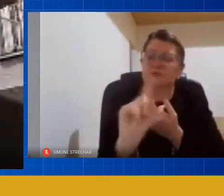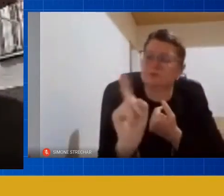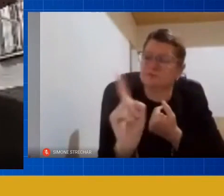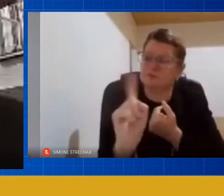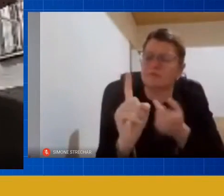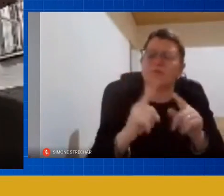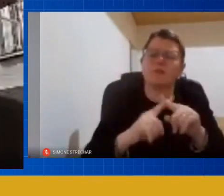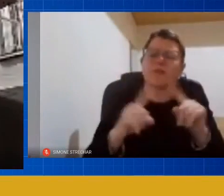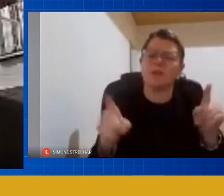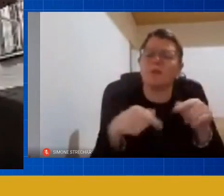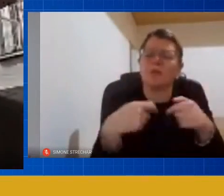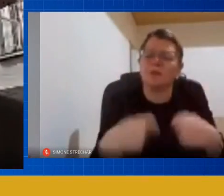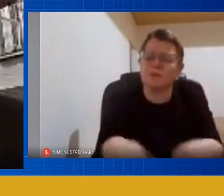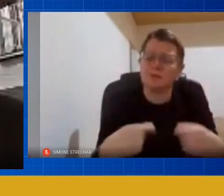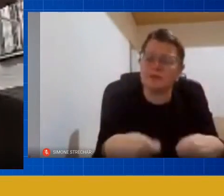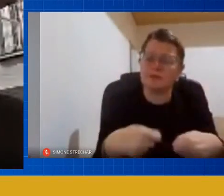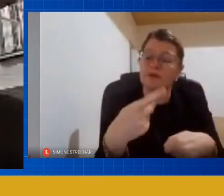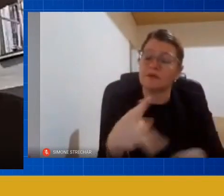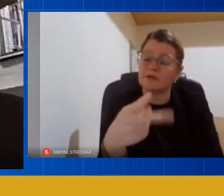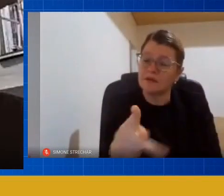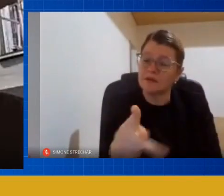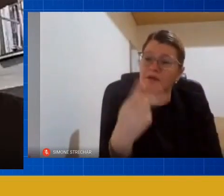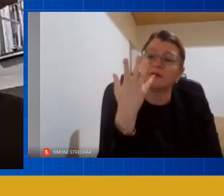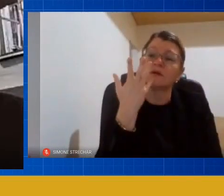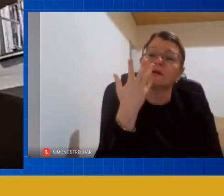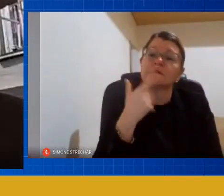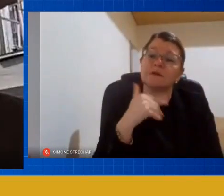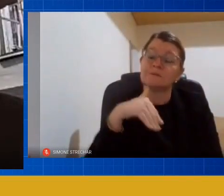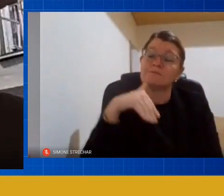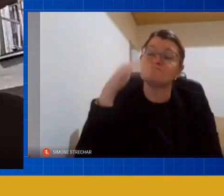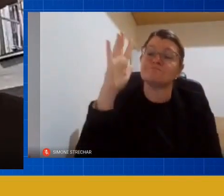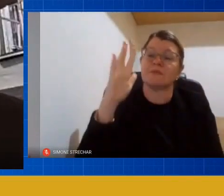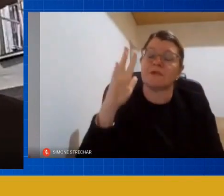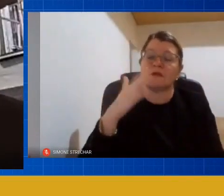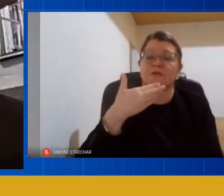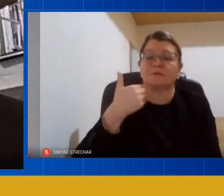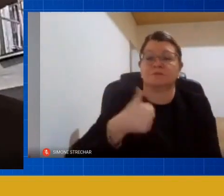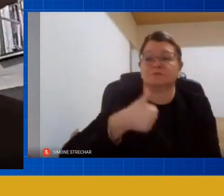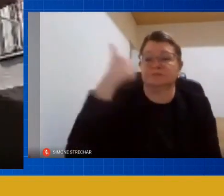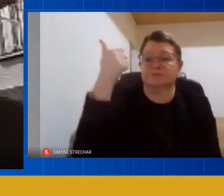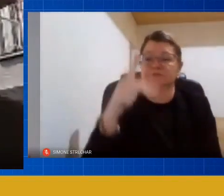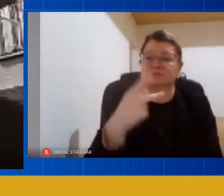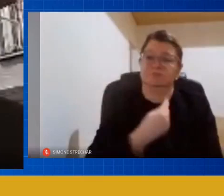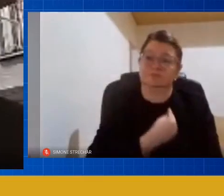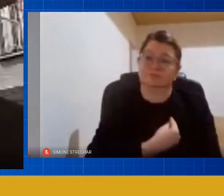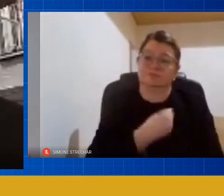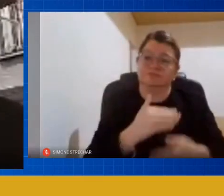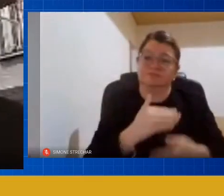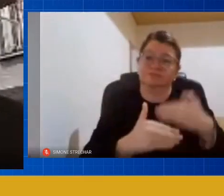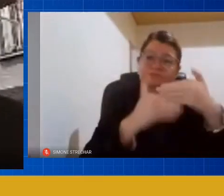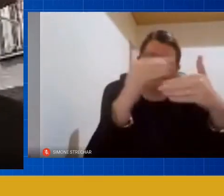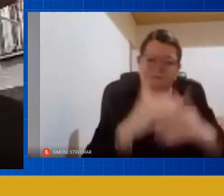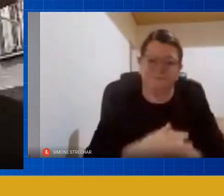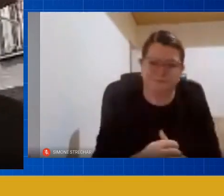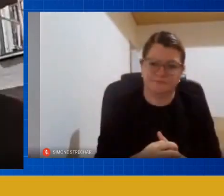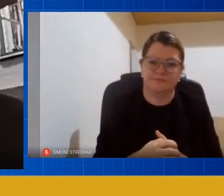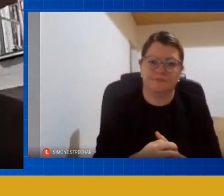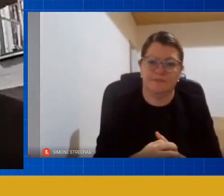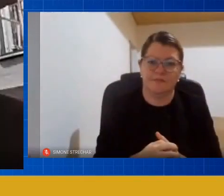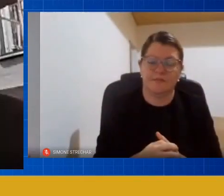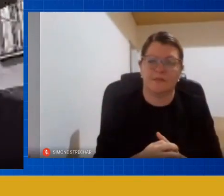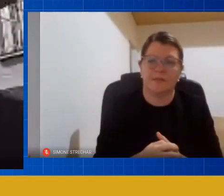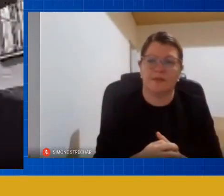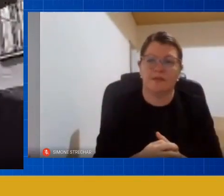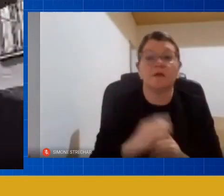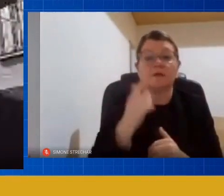e estruturado para que a rotina da criança seja mais saudável eu acho que nós de certa forma teríamos um pouco